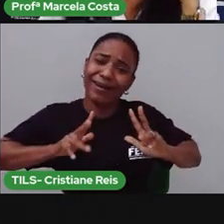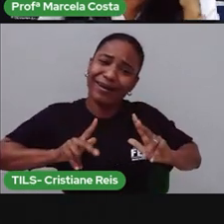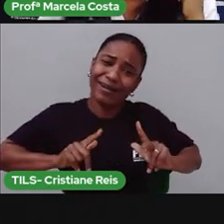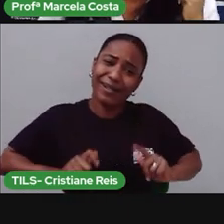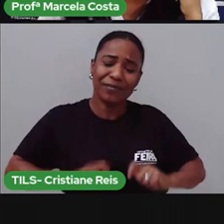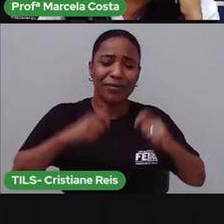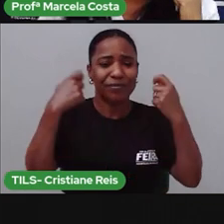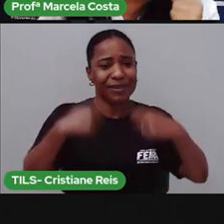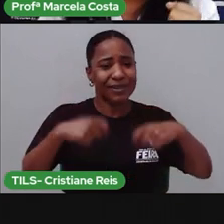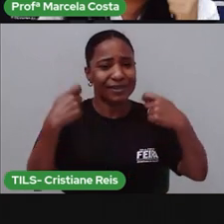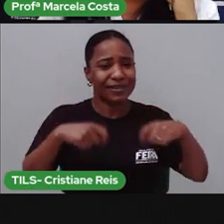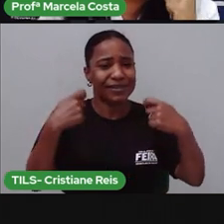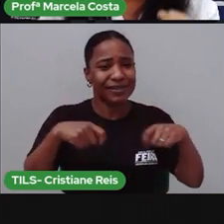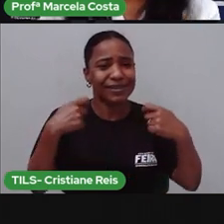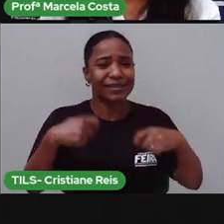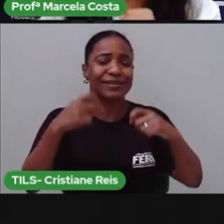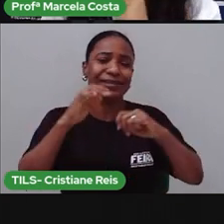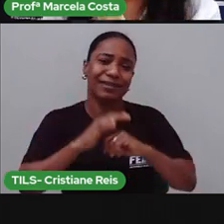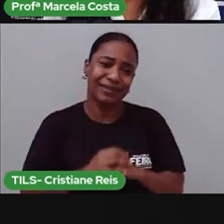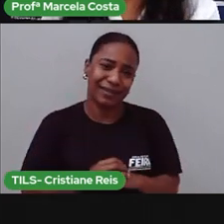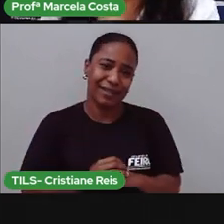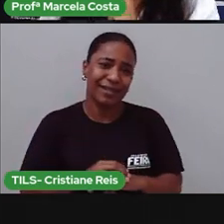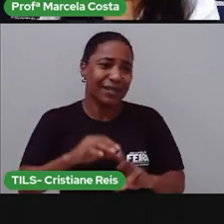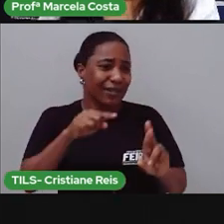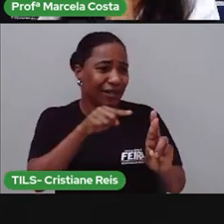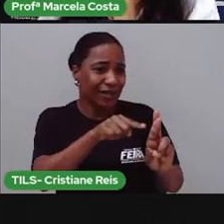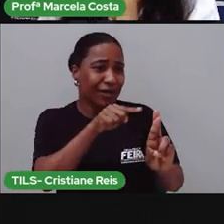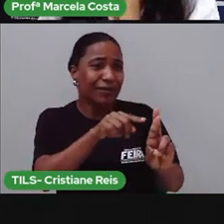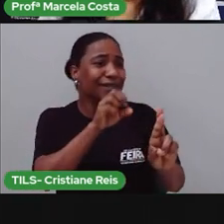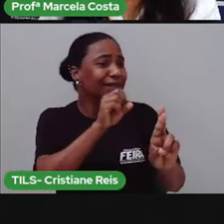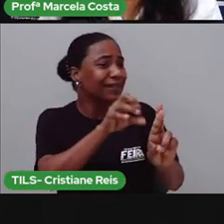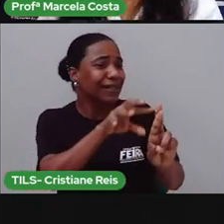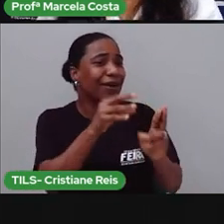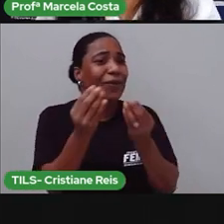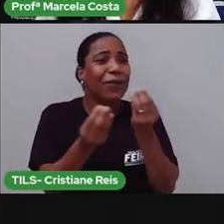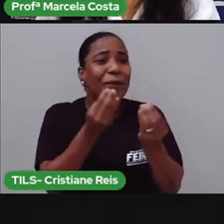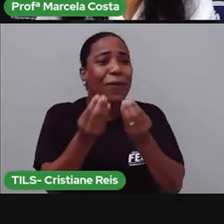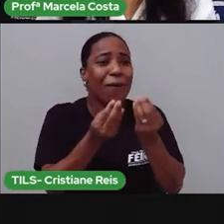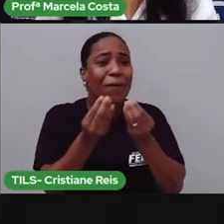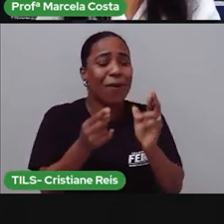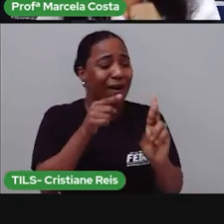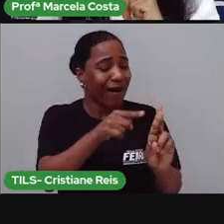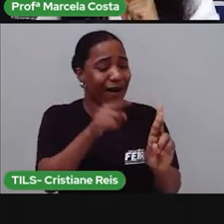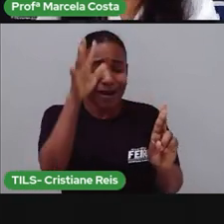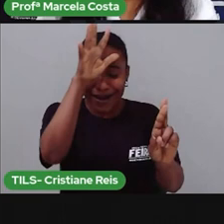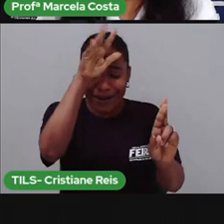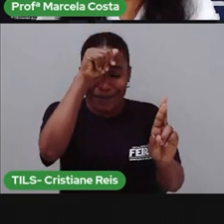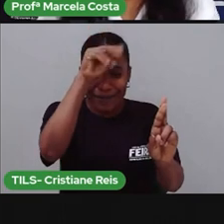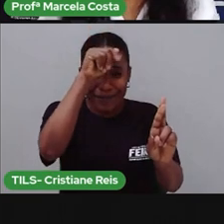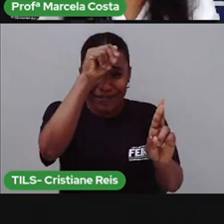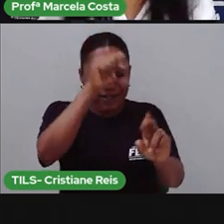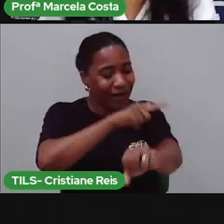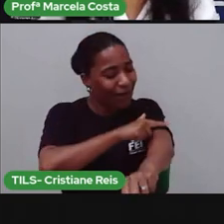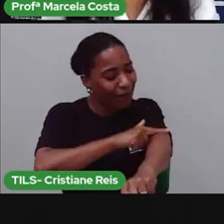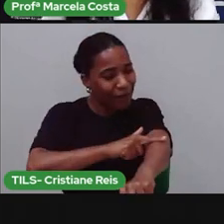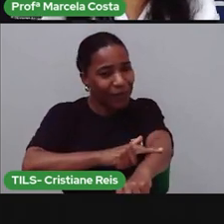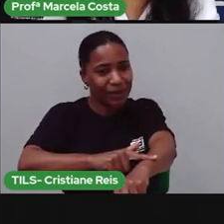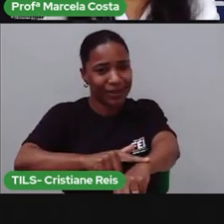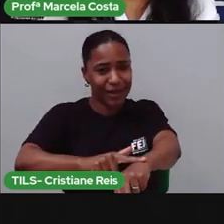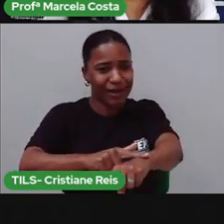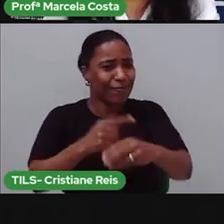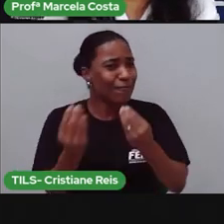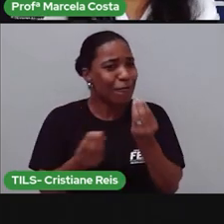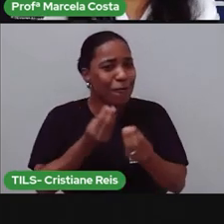Que lição eu vou dar para a Raimunda aprender a se comportar, aprender a fazer seu higiene.